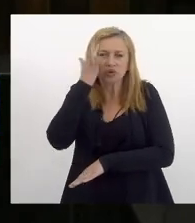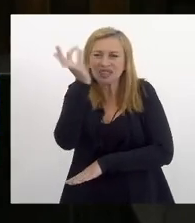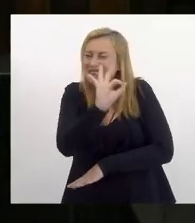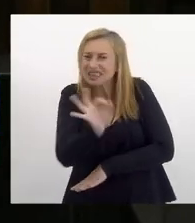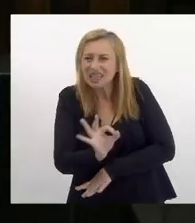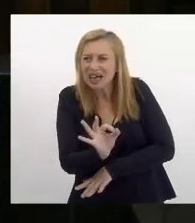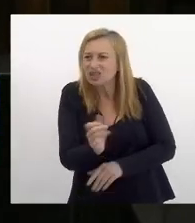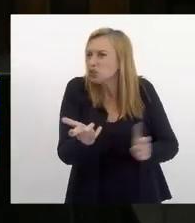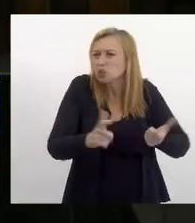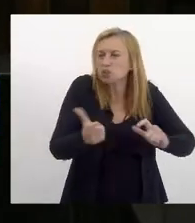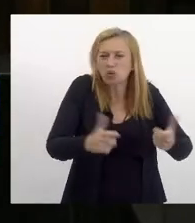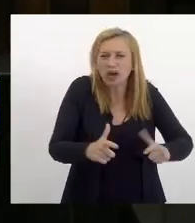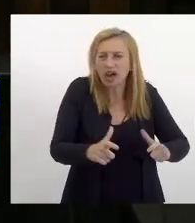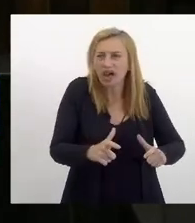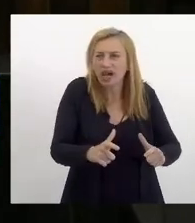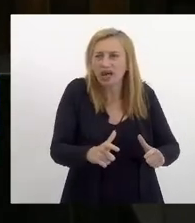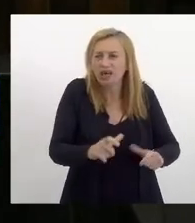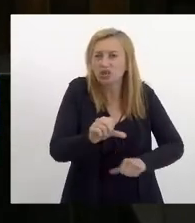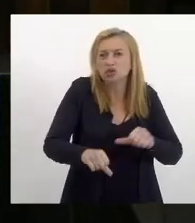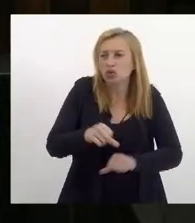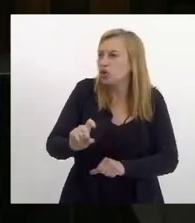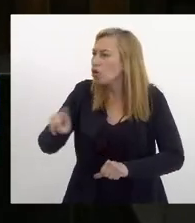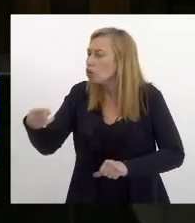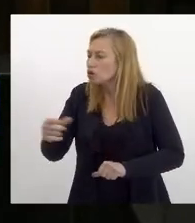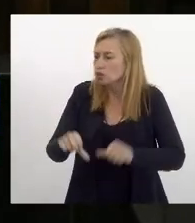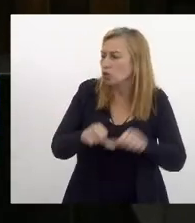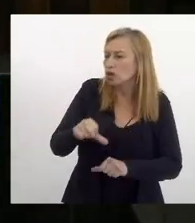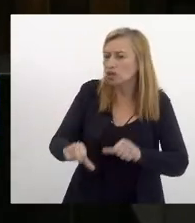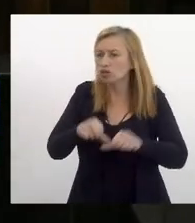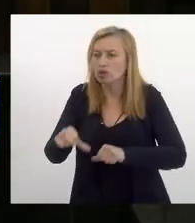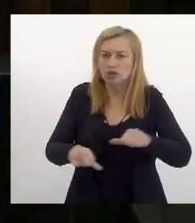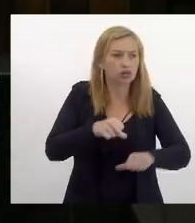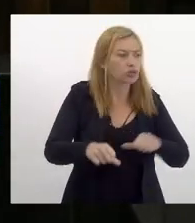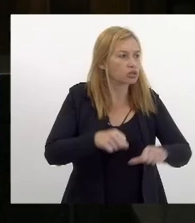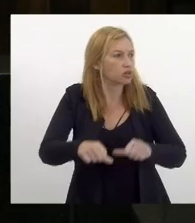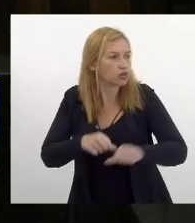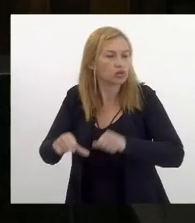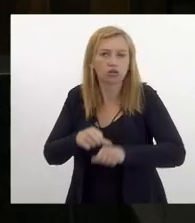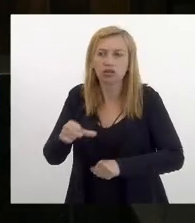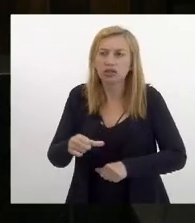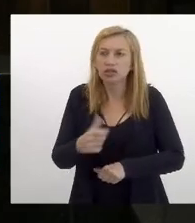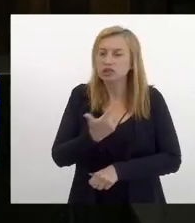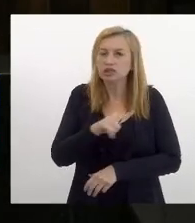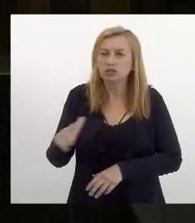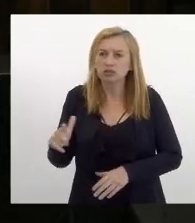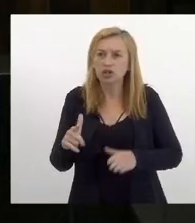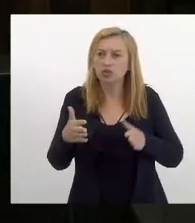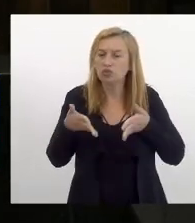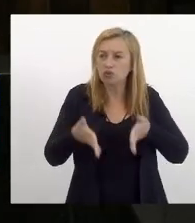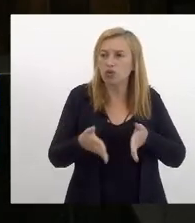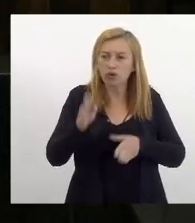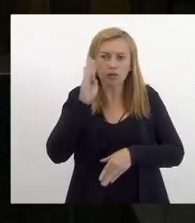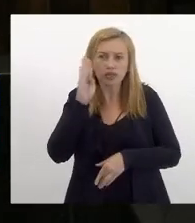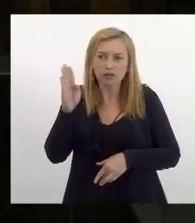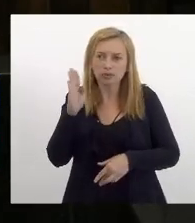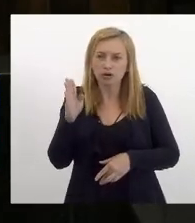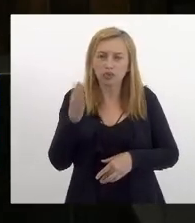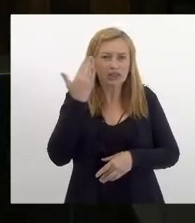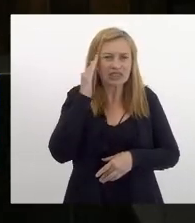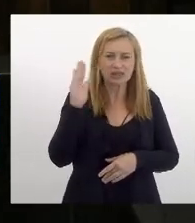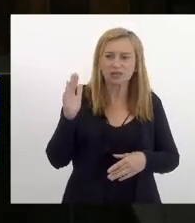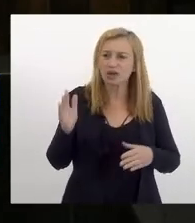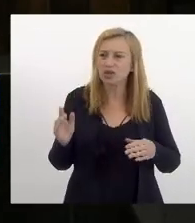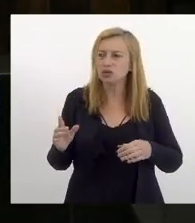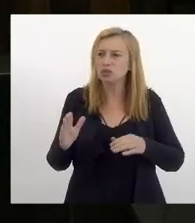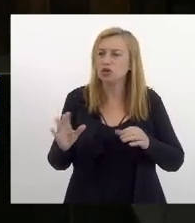funciona a fundação CCRJ é trocado por outro e por outro e por outro se você não tem uma centralidade um protagonismo do corpo